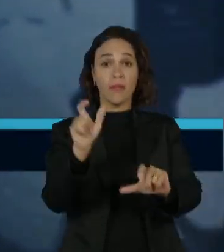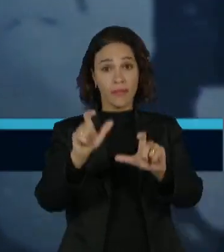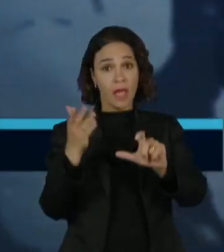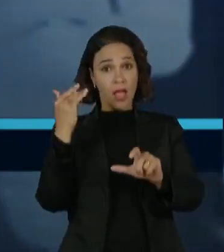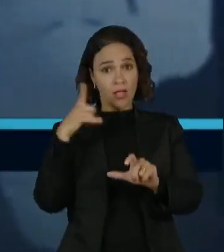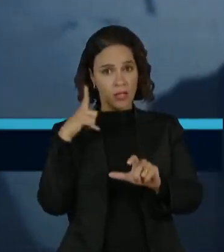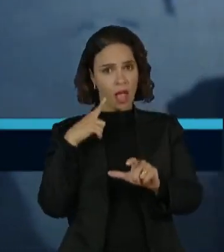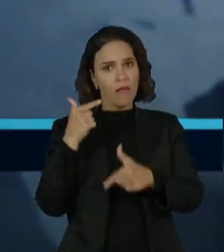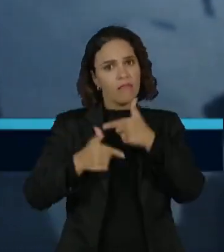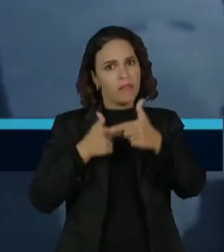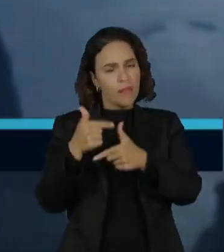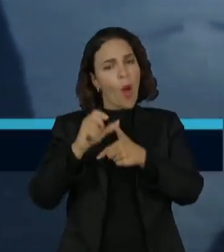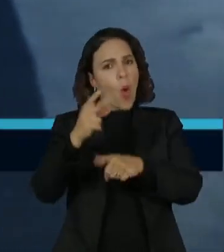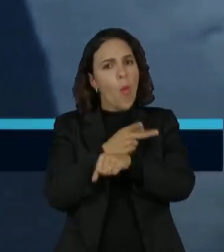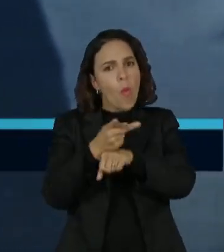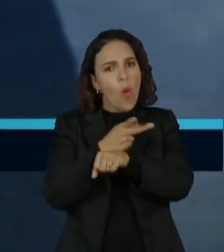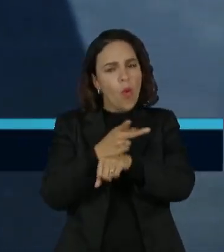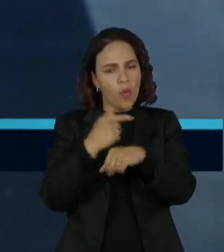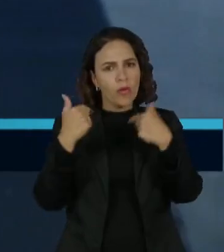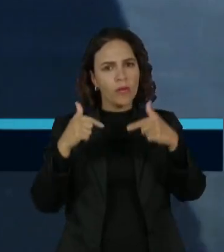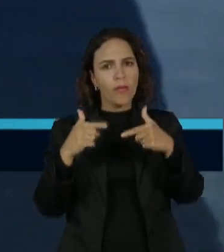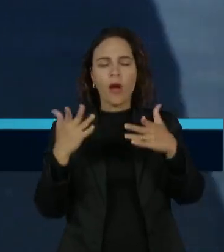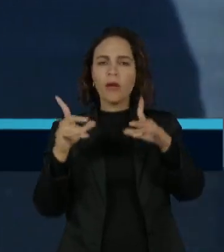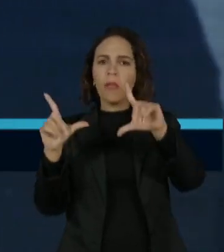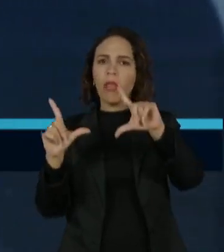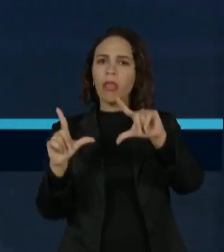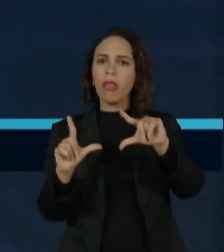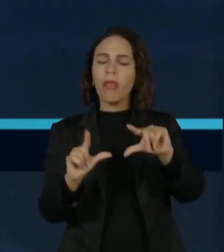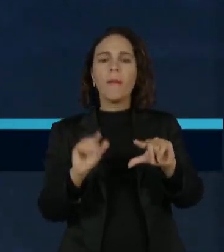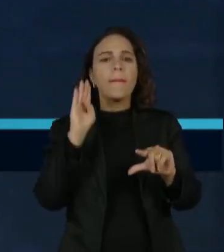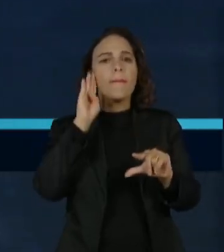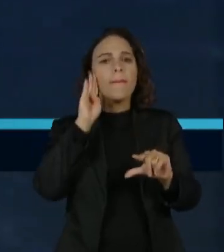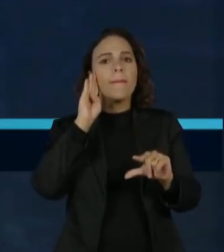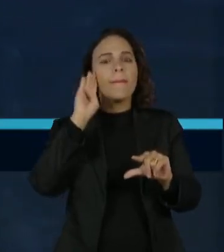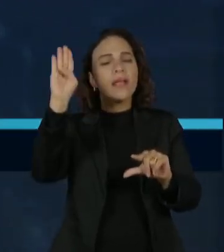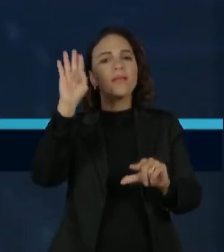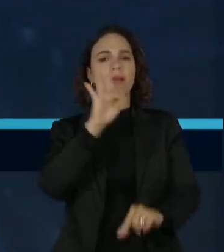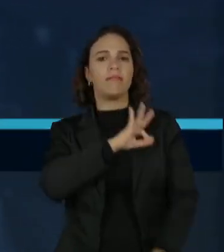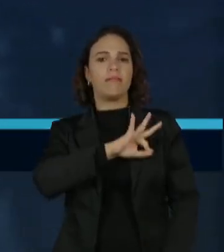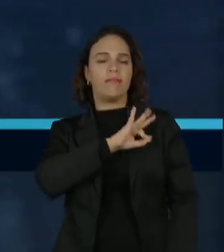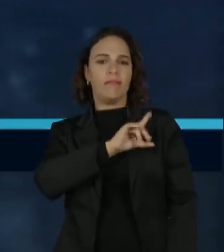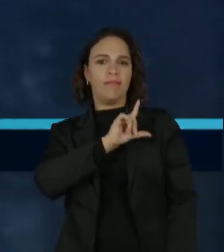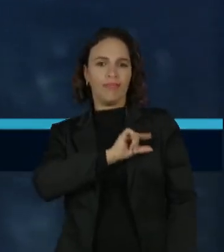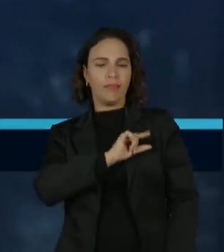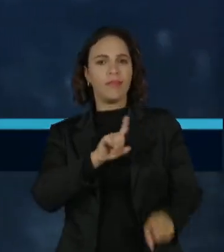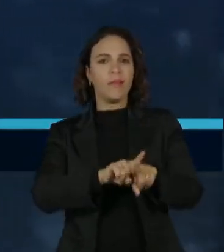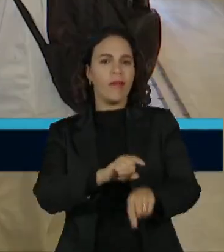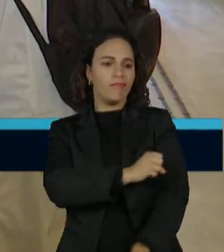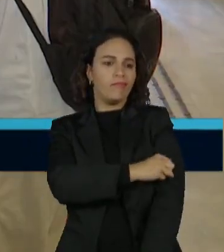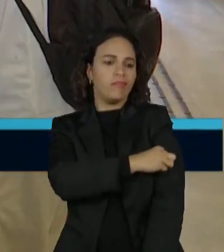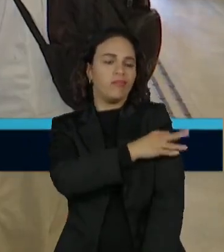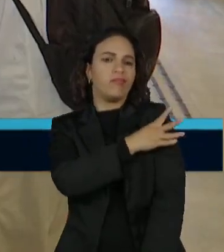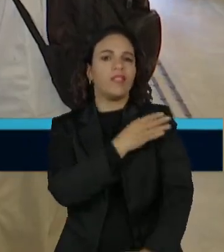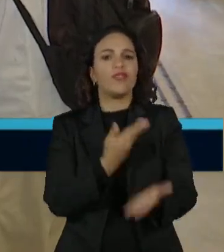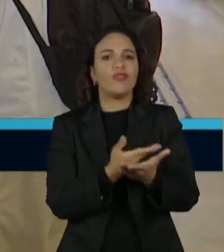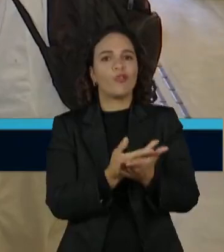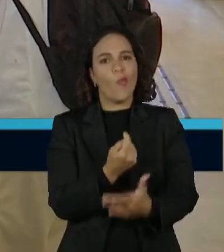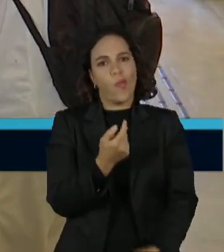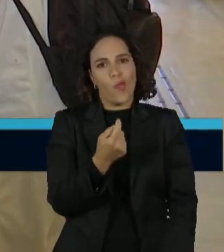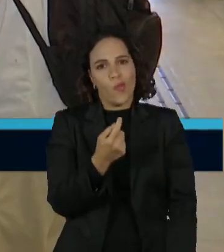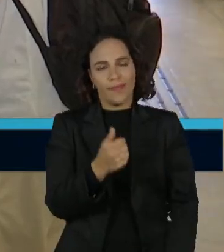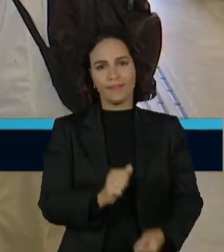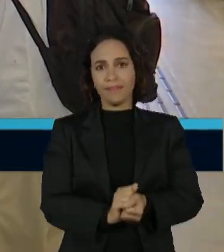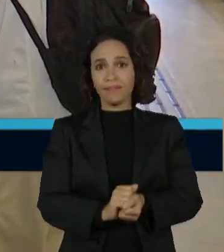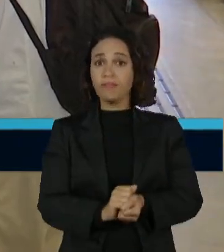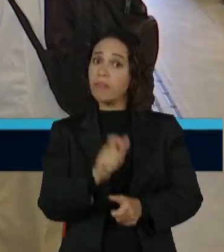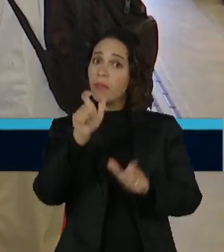empregadas ou procurando emprego está principalmente na população com menor renda e grau de escolaridade. A taxa de